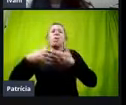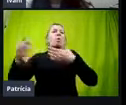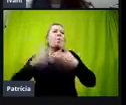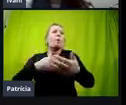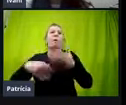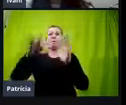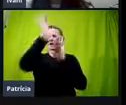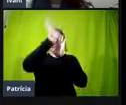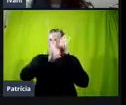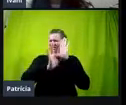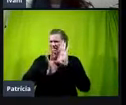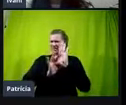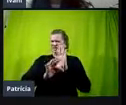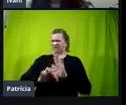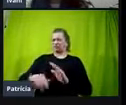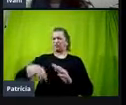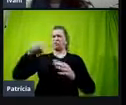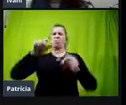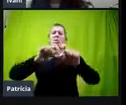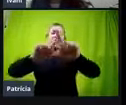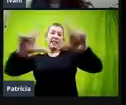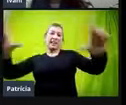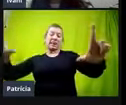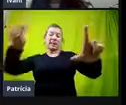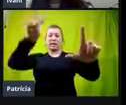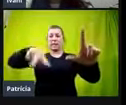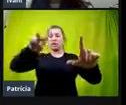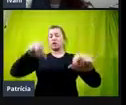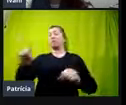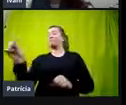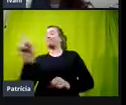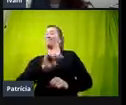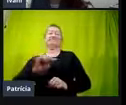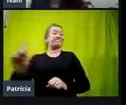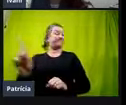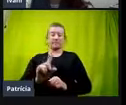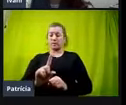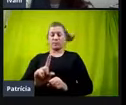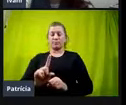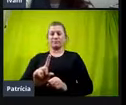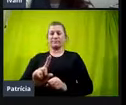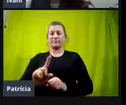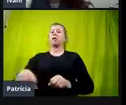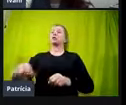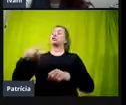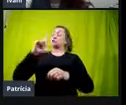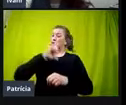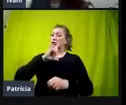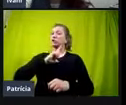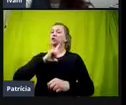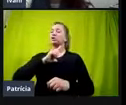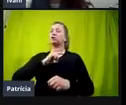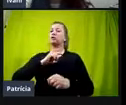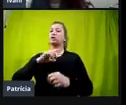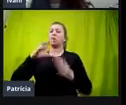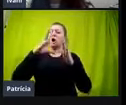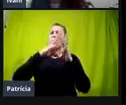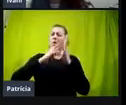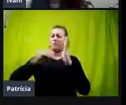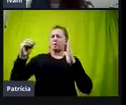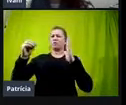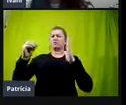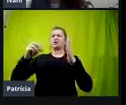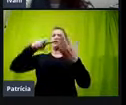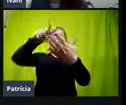funciona em qualquer leitor de tela? Não, né, não. A gente tem modelos de leitores de tela